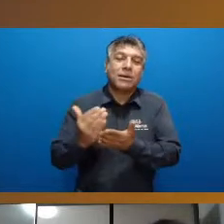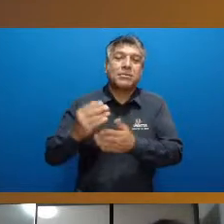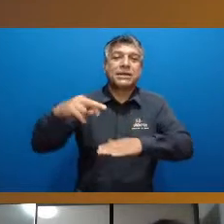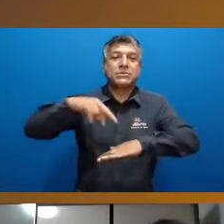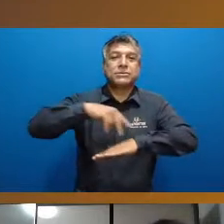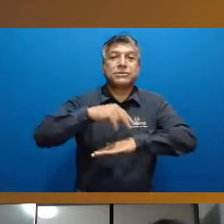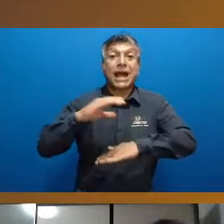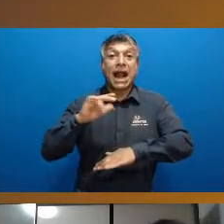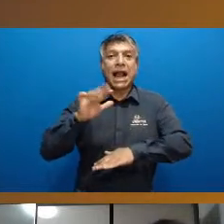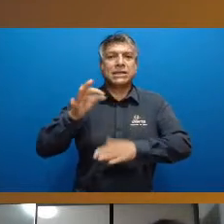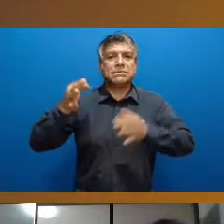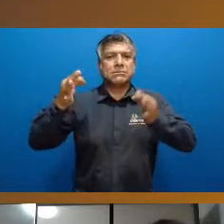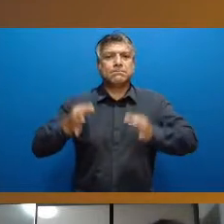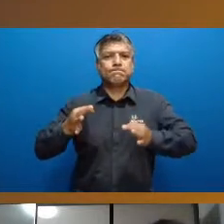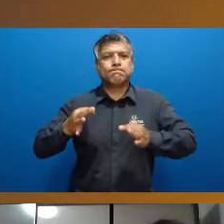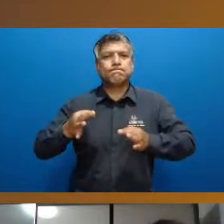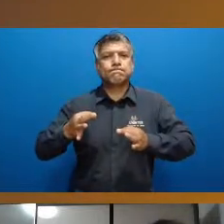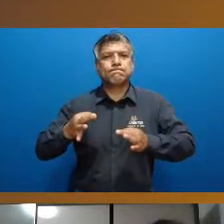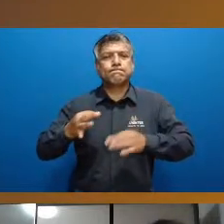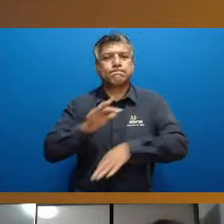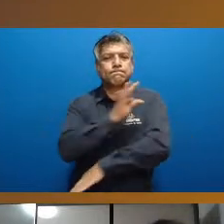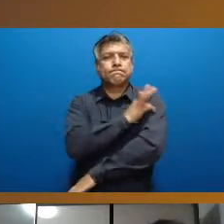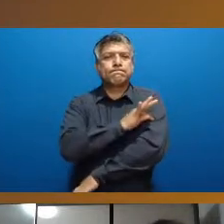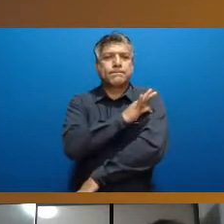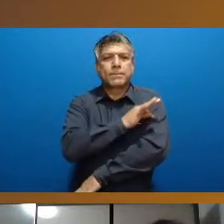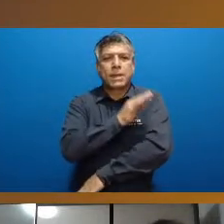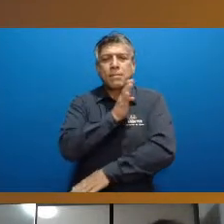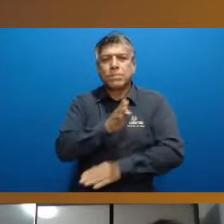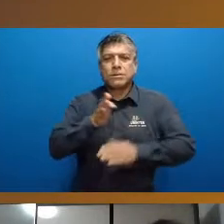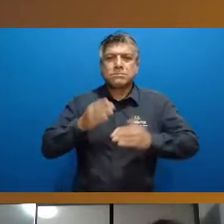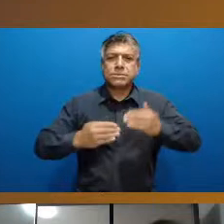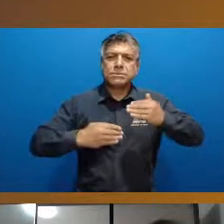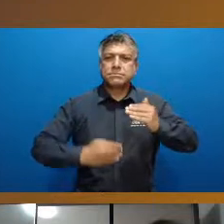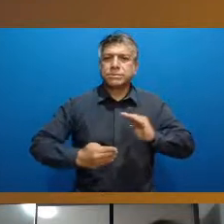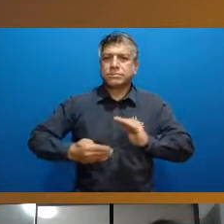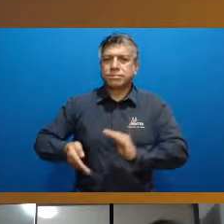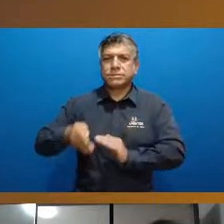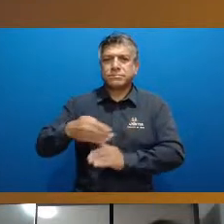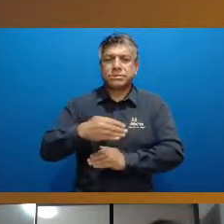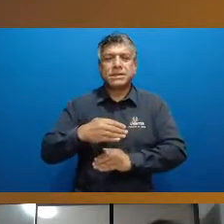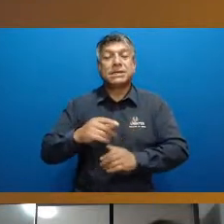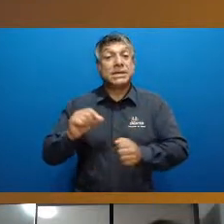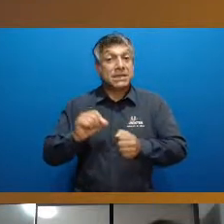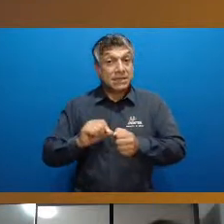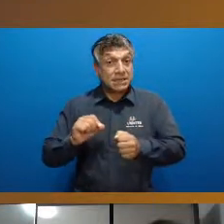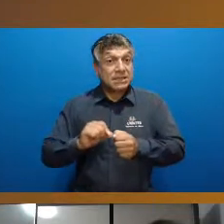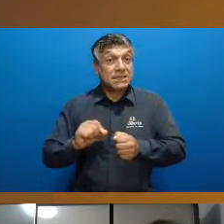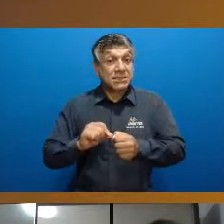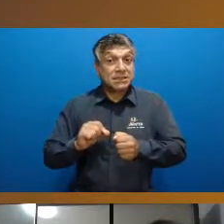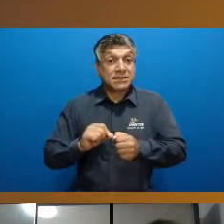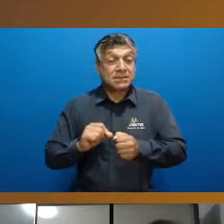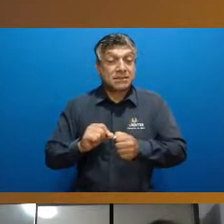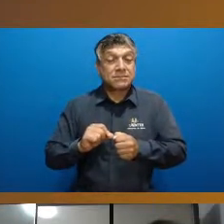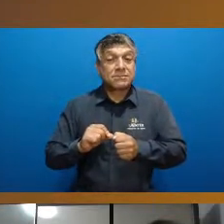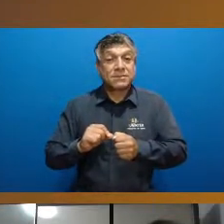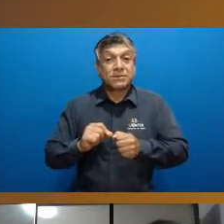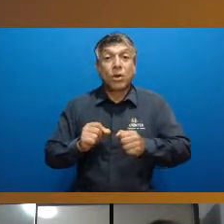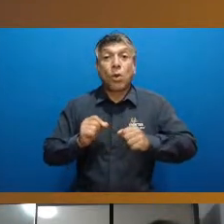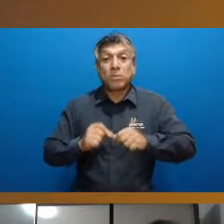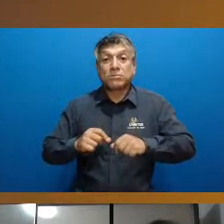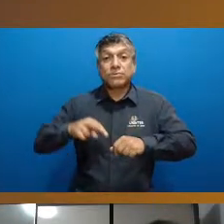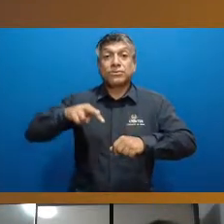vai realmente ter aulas técnicas com relação a execução do determinado movimento